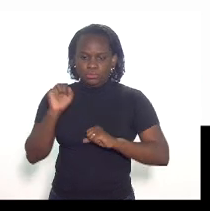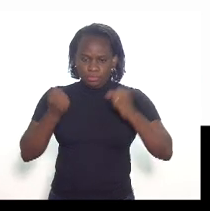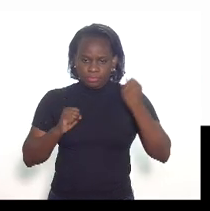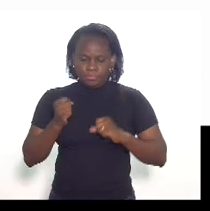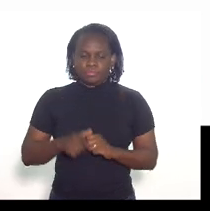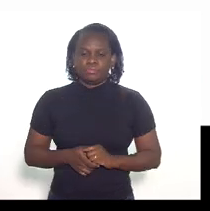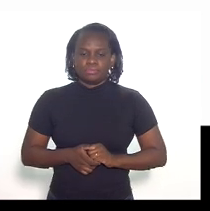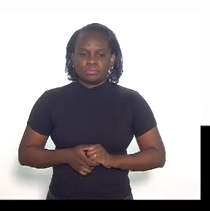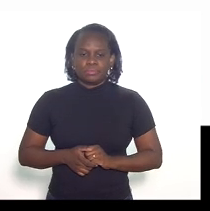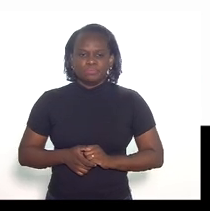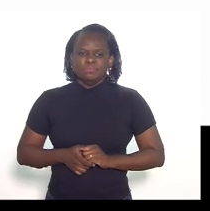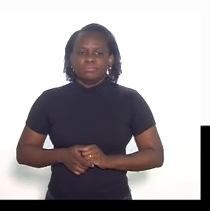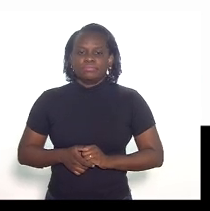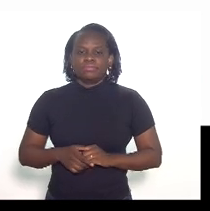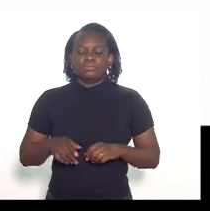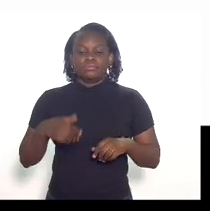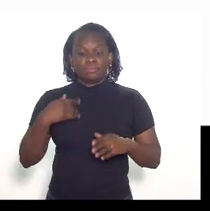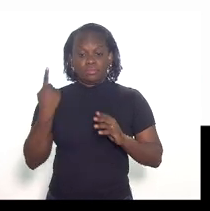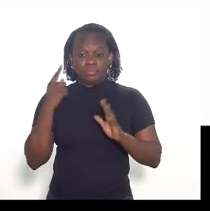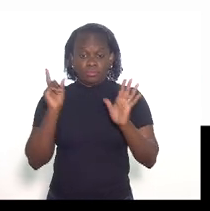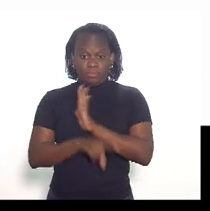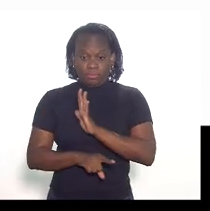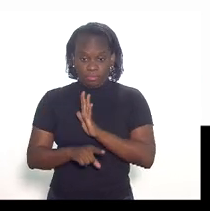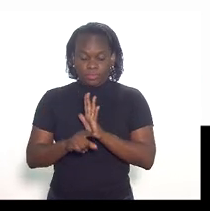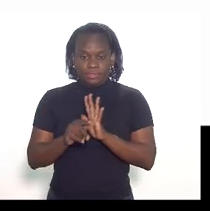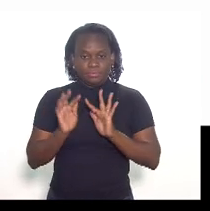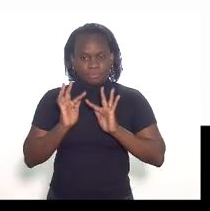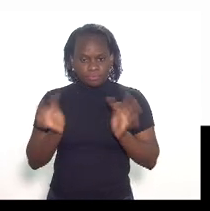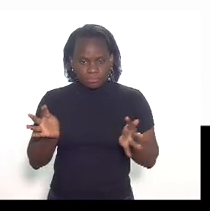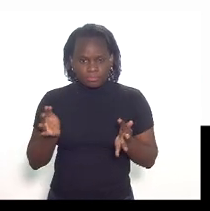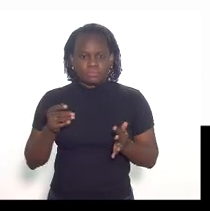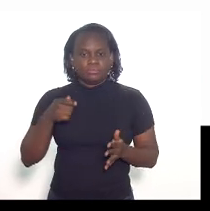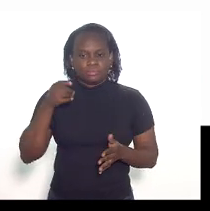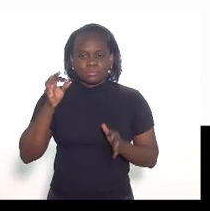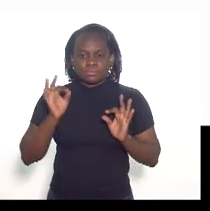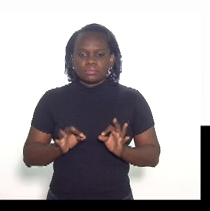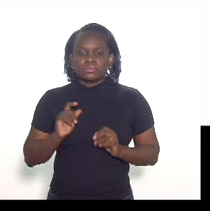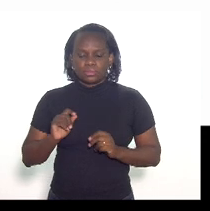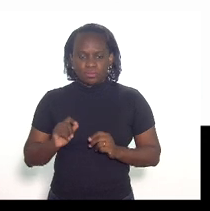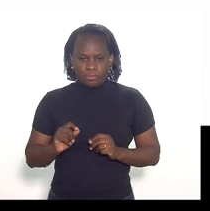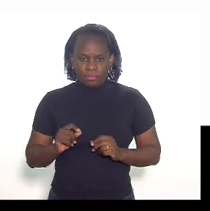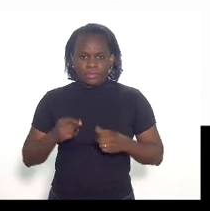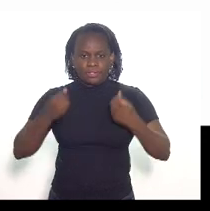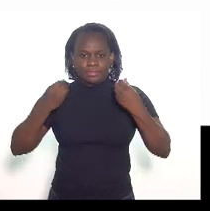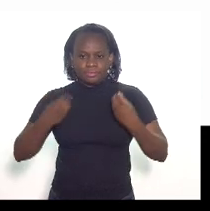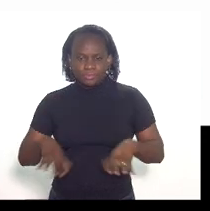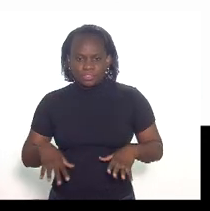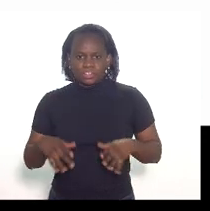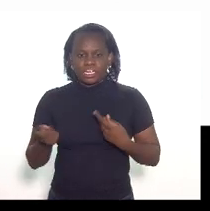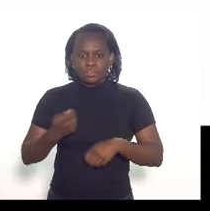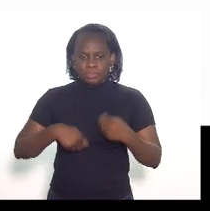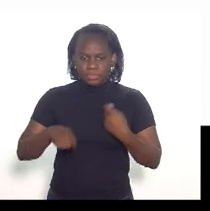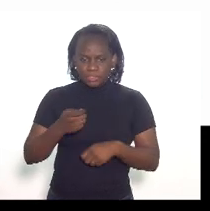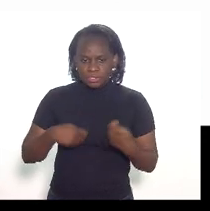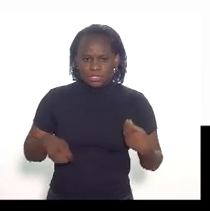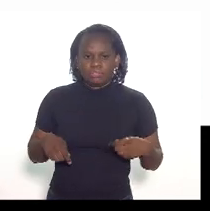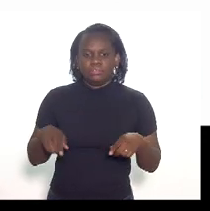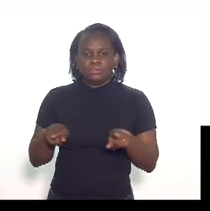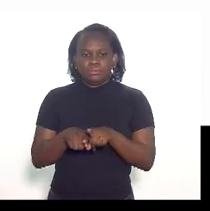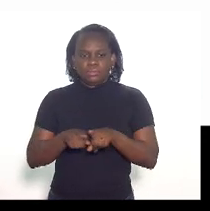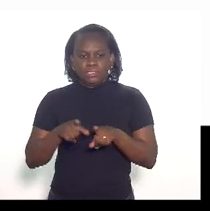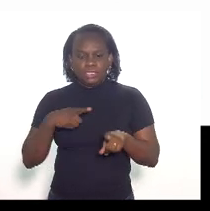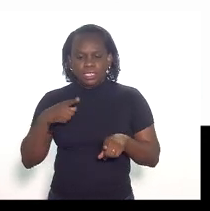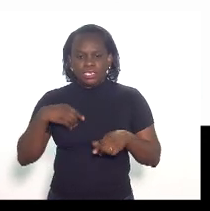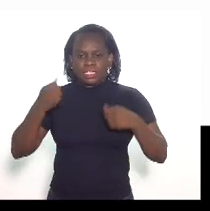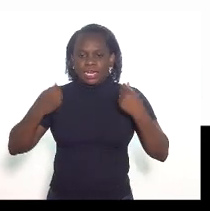uma pergunta básica de leigo seria o seguinte os gastos com administração incluindo seus